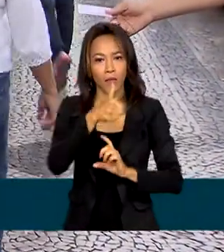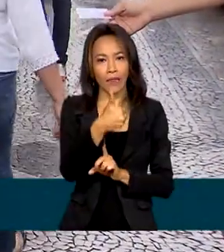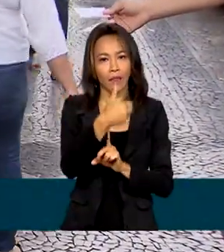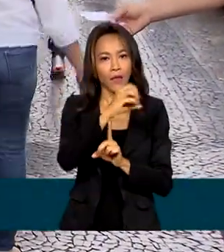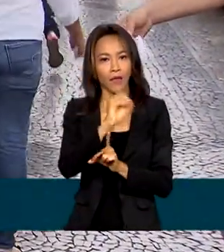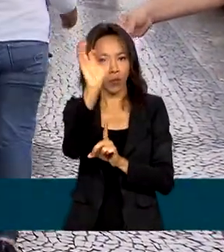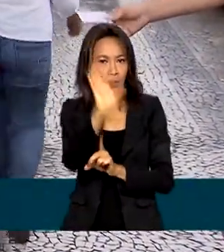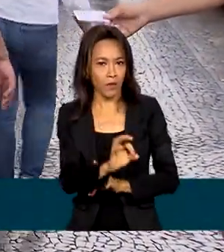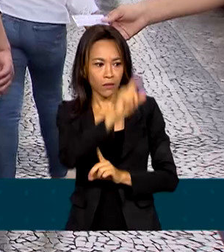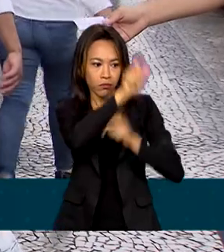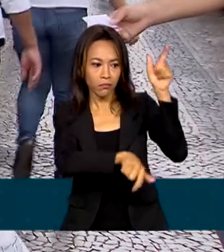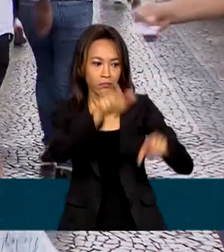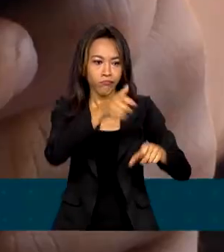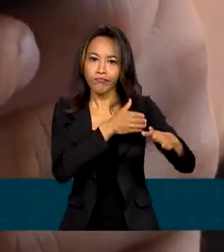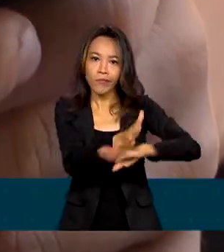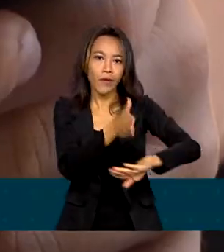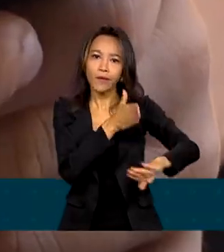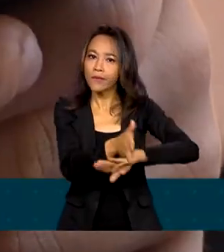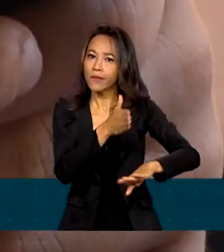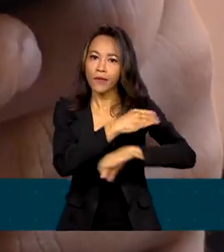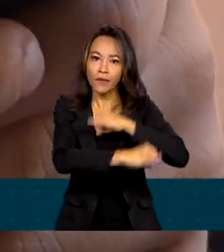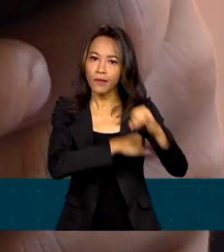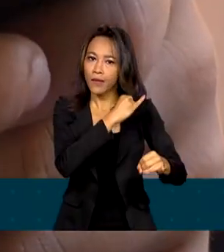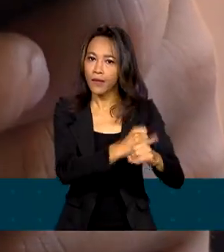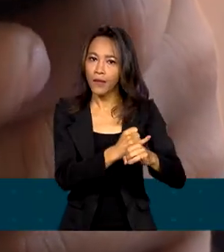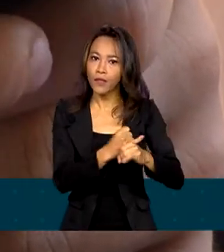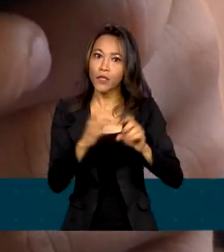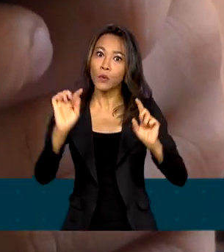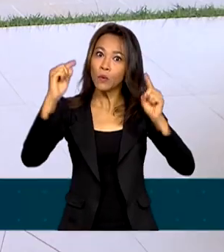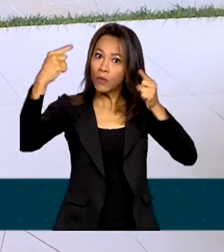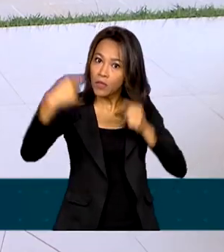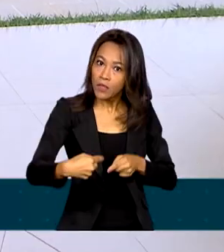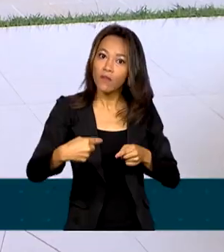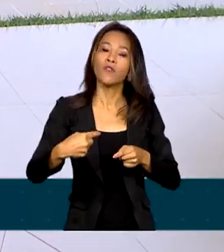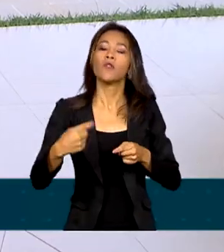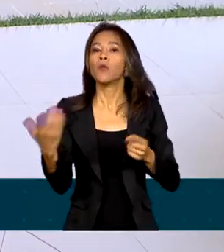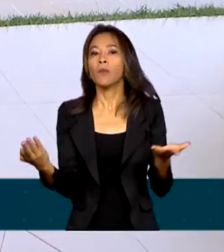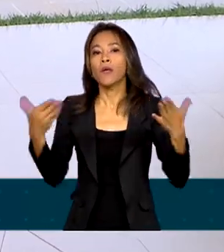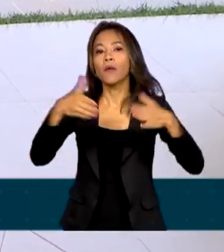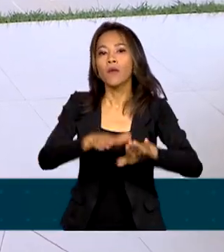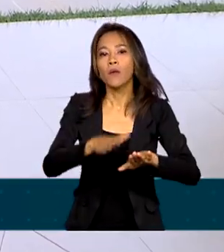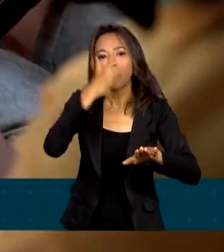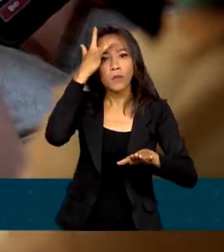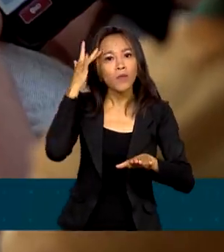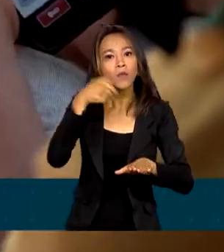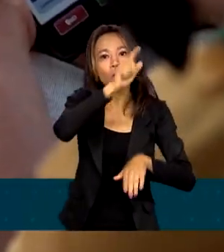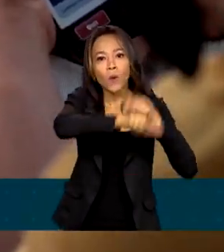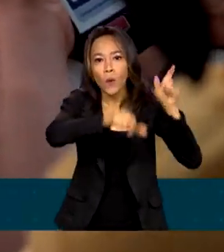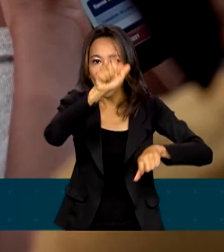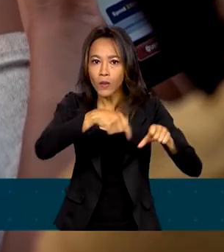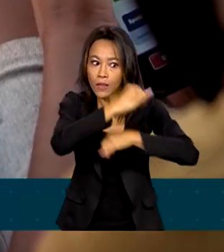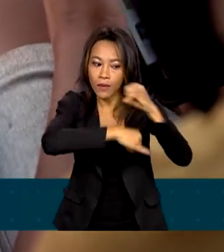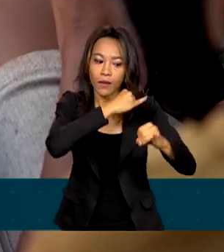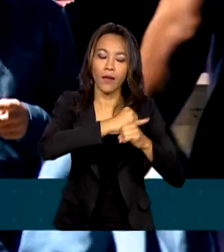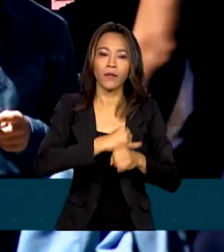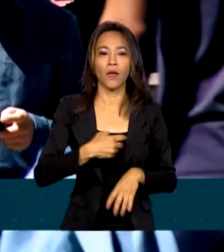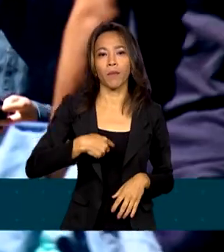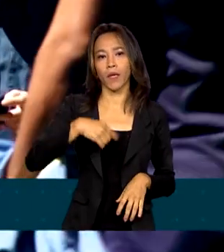não acessam a internet. Entre os desafios para incluir mais pessoas no mundo digital, está o